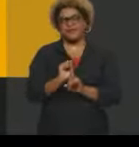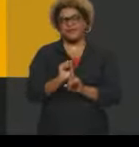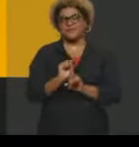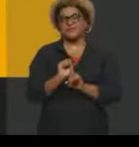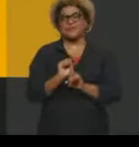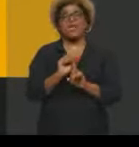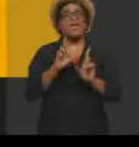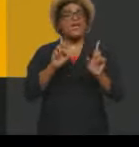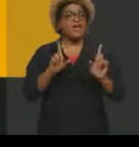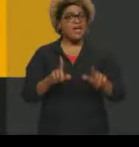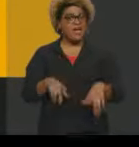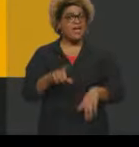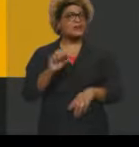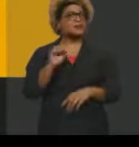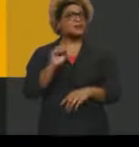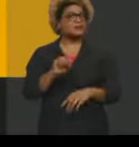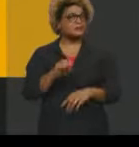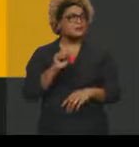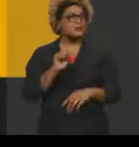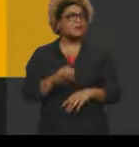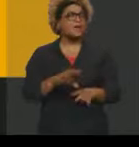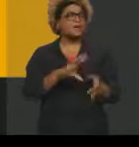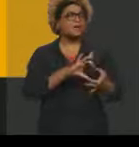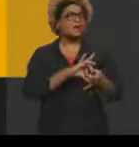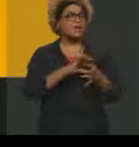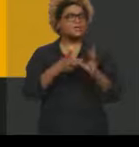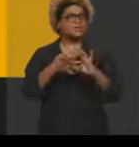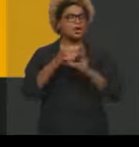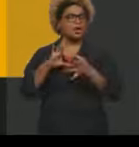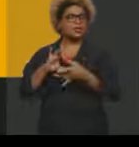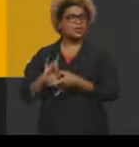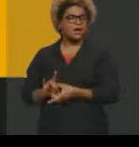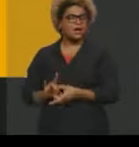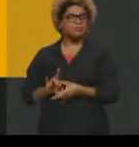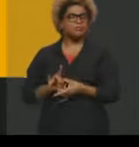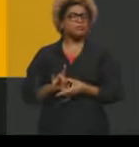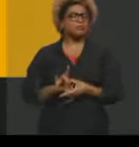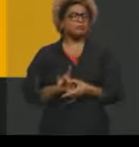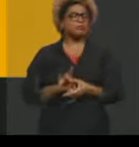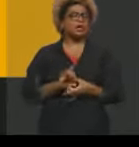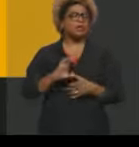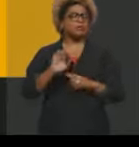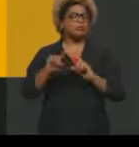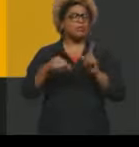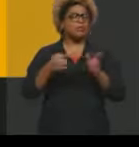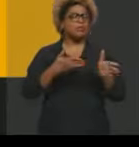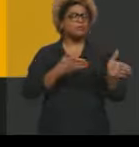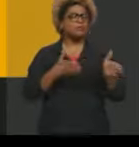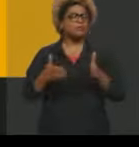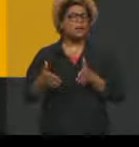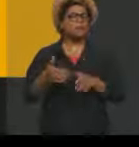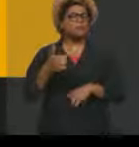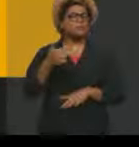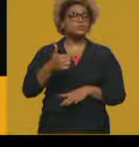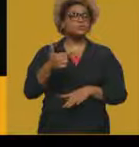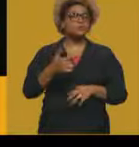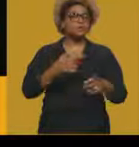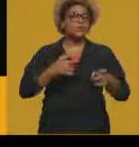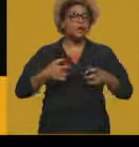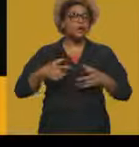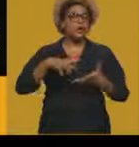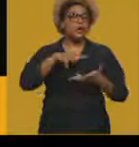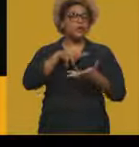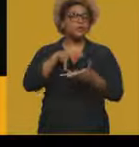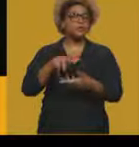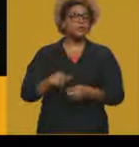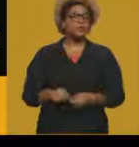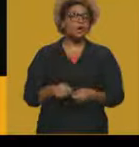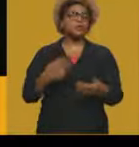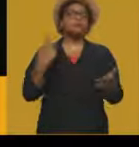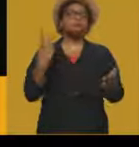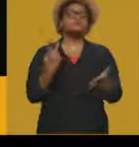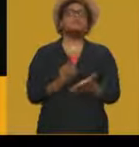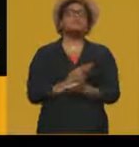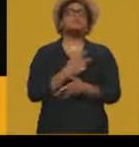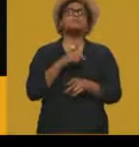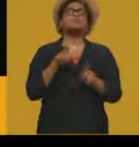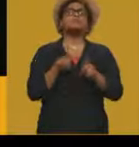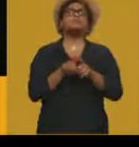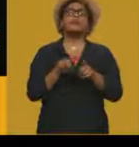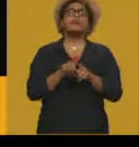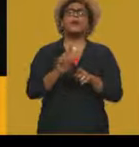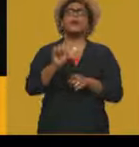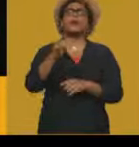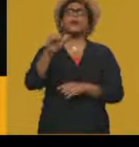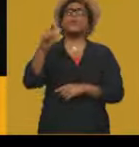contexto aí de Segunda Guerra Mundial e vai se consolidando em outras regiões também, né, para além da Grã